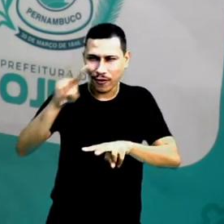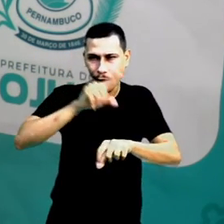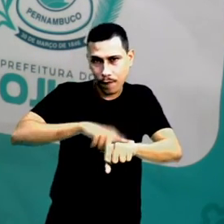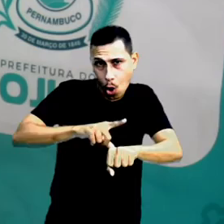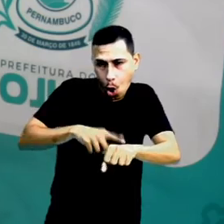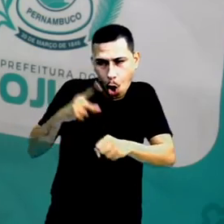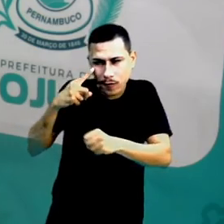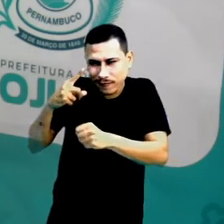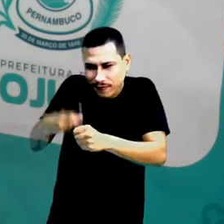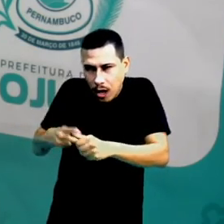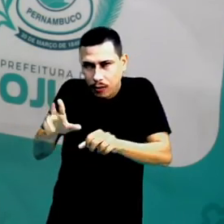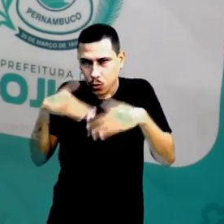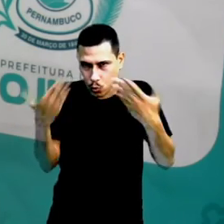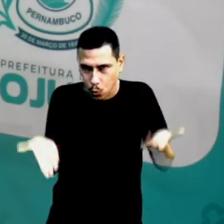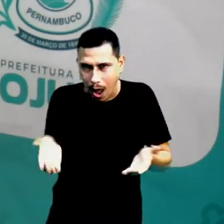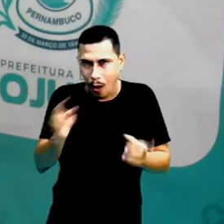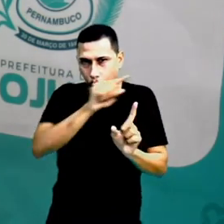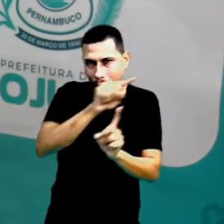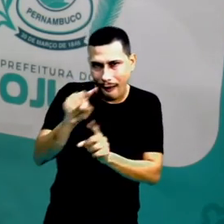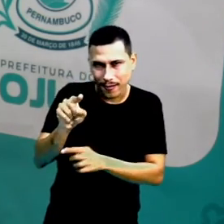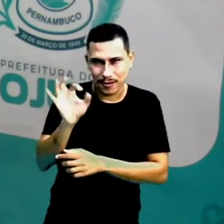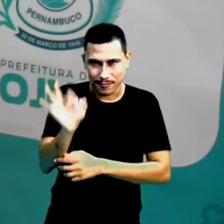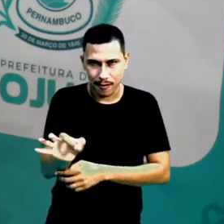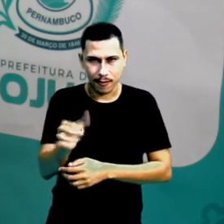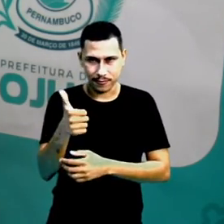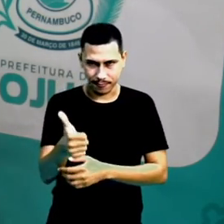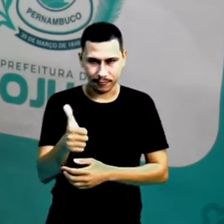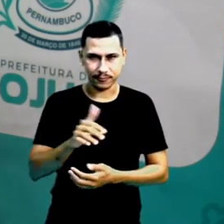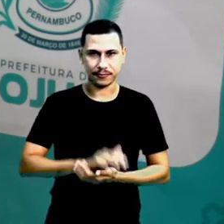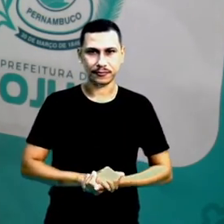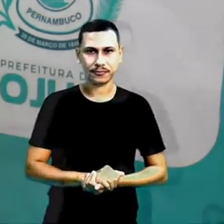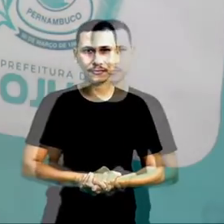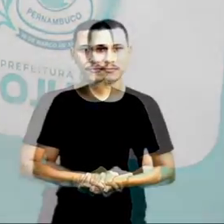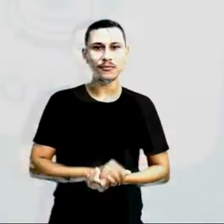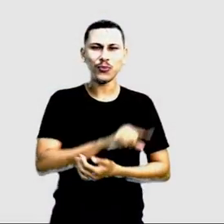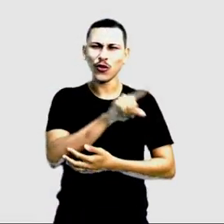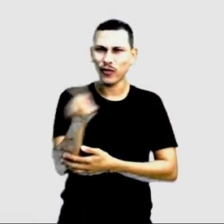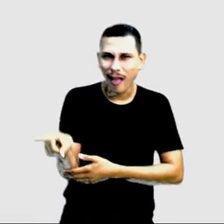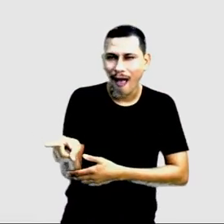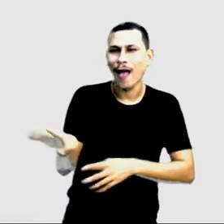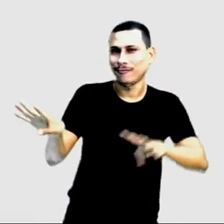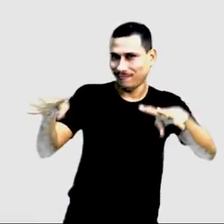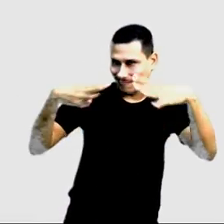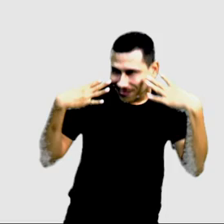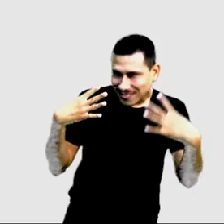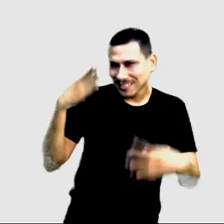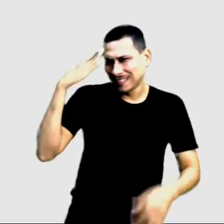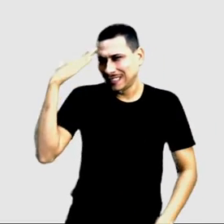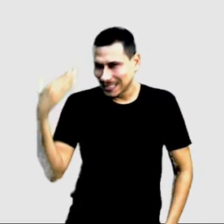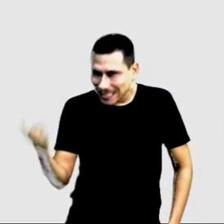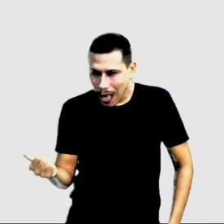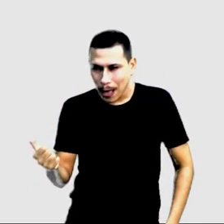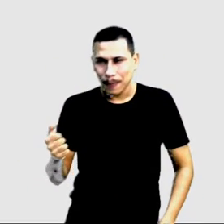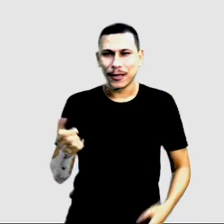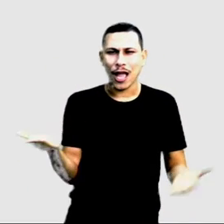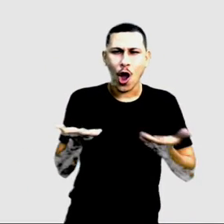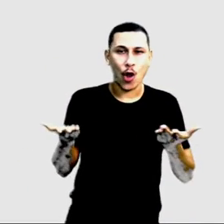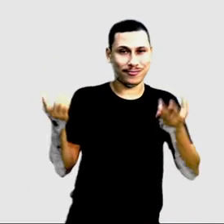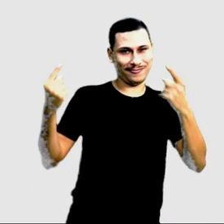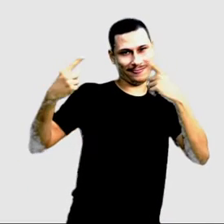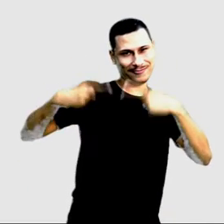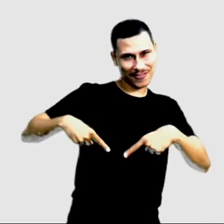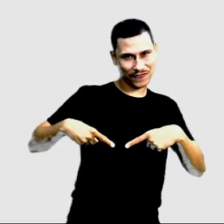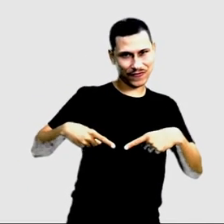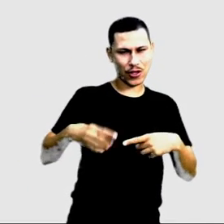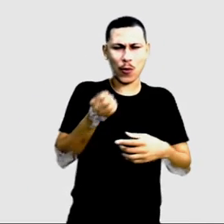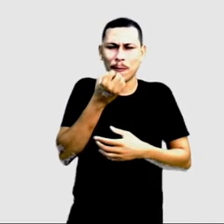identificar quais são umas delas. Tá certo? Já que vocês prestaram bastante atenção na nossa aula, o desafio de